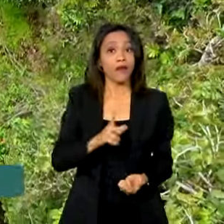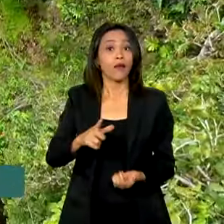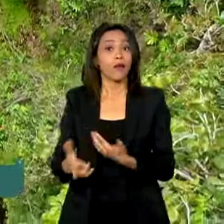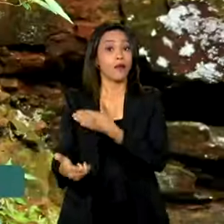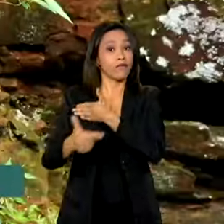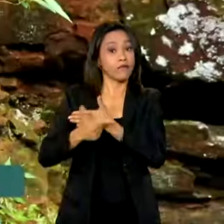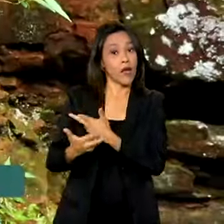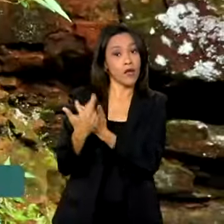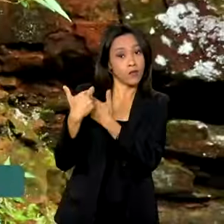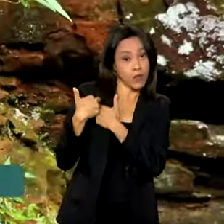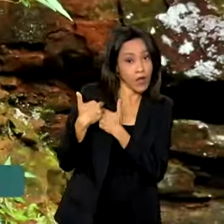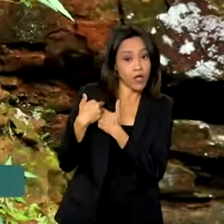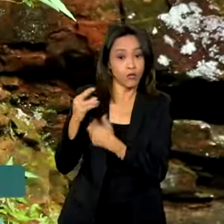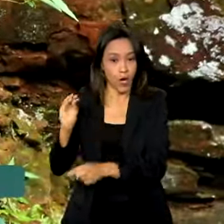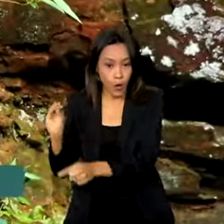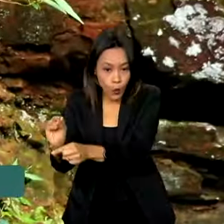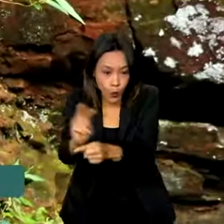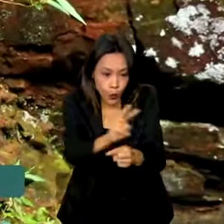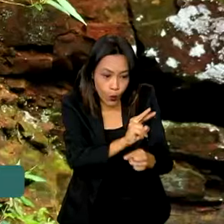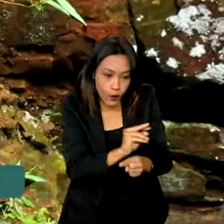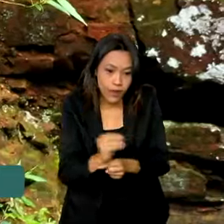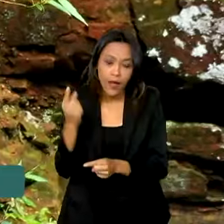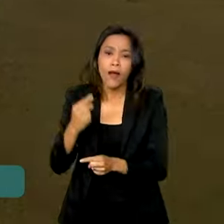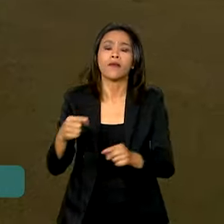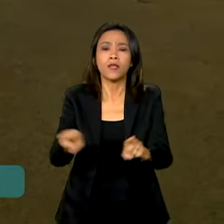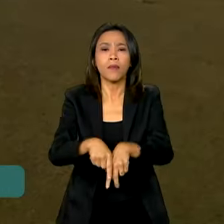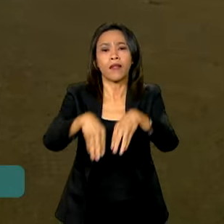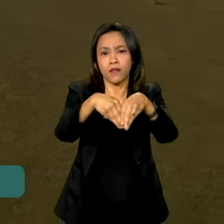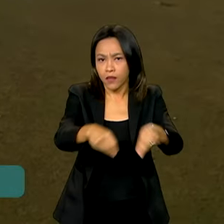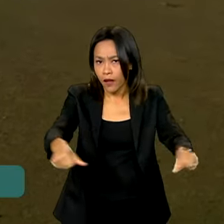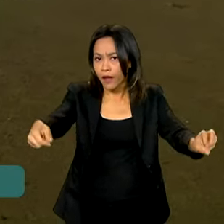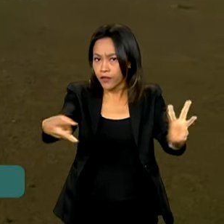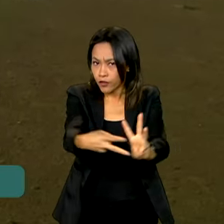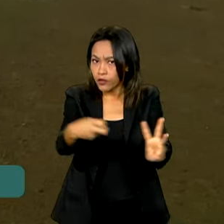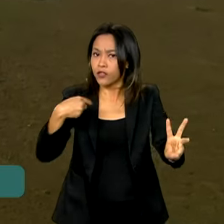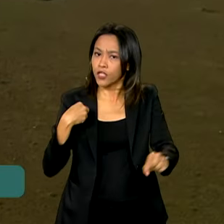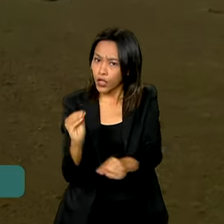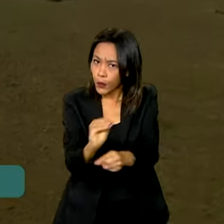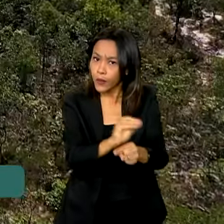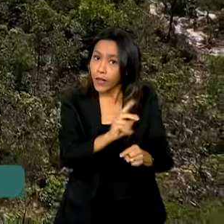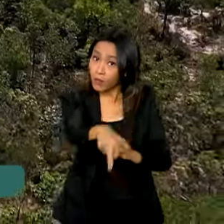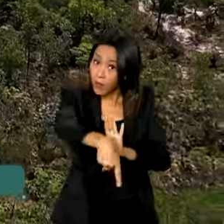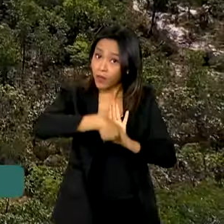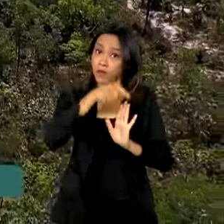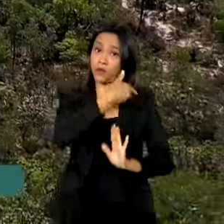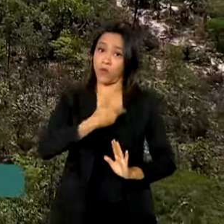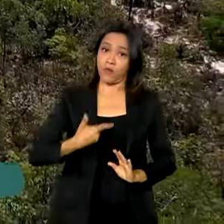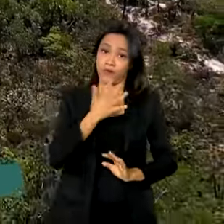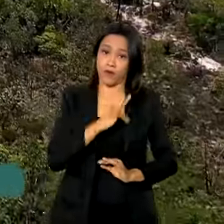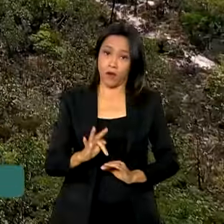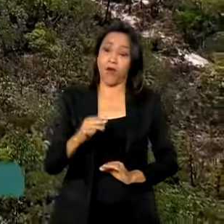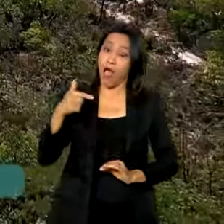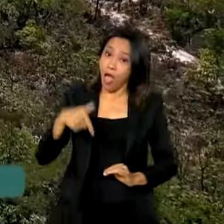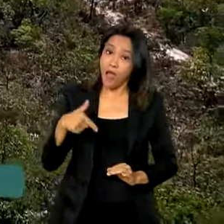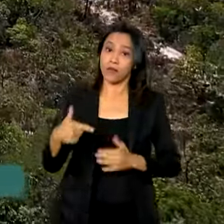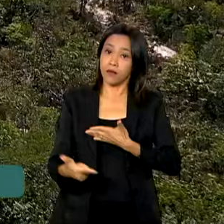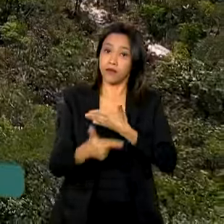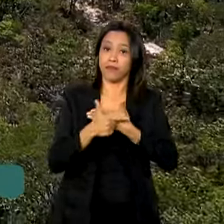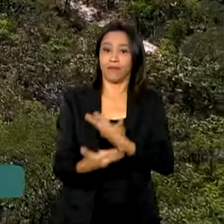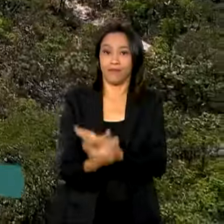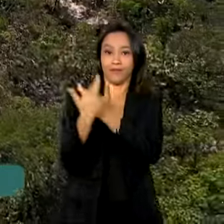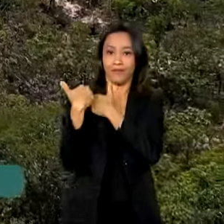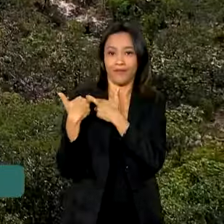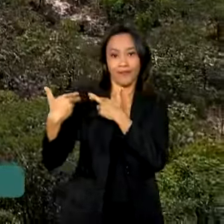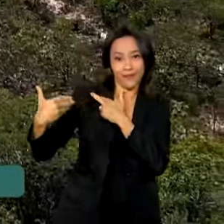unidades de conservação, das terras indígenas, enfim, daquilo que é domínio da União. Essa atribuição precípua está